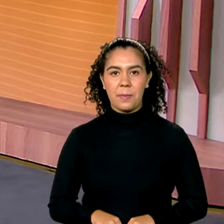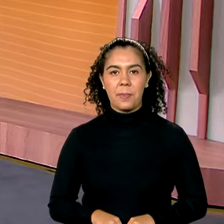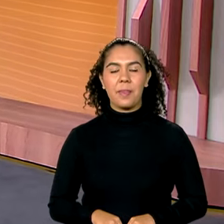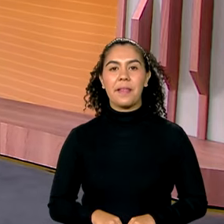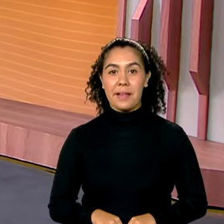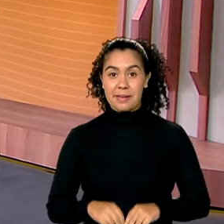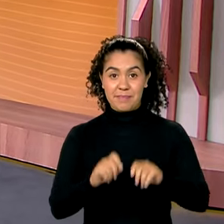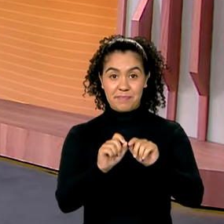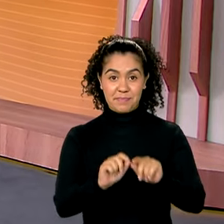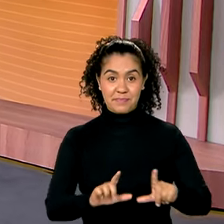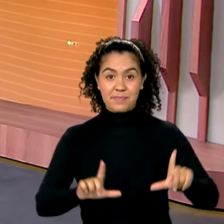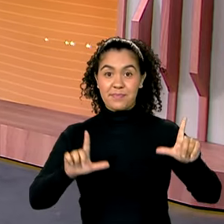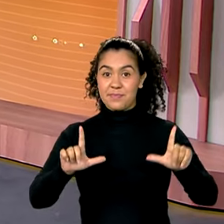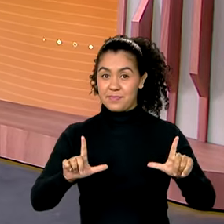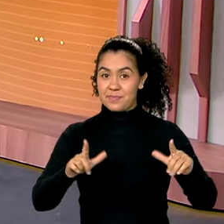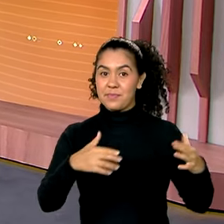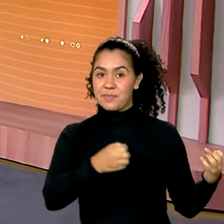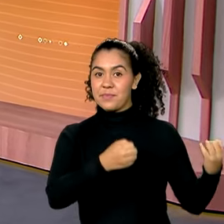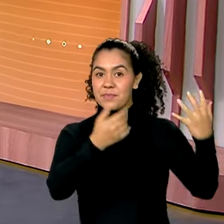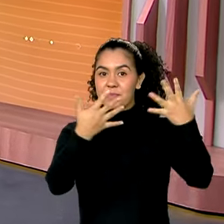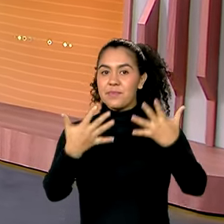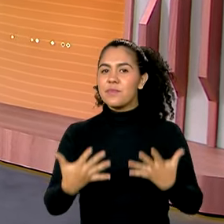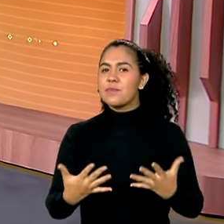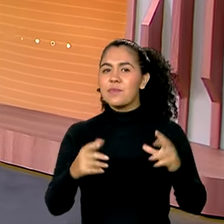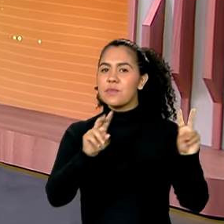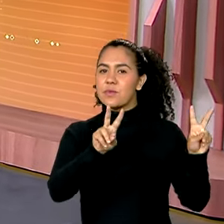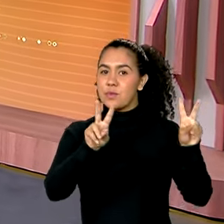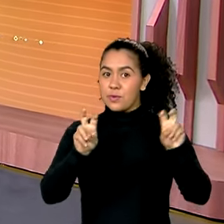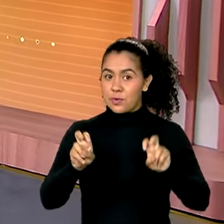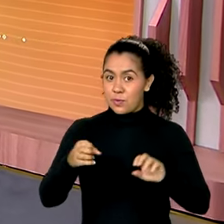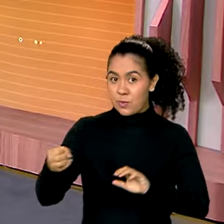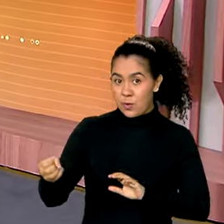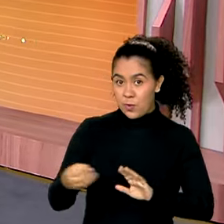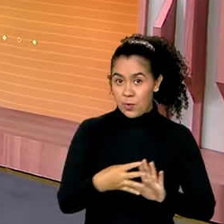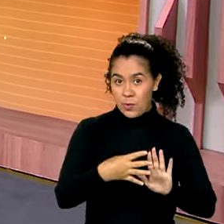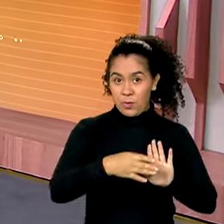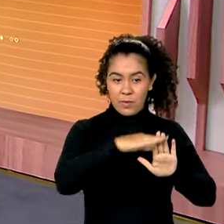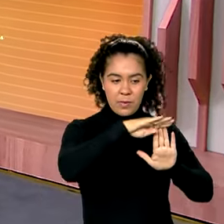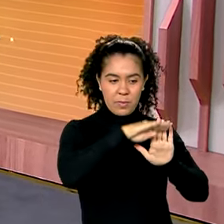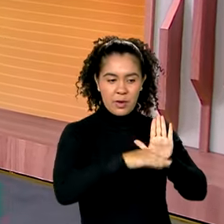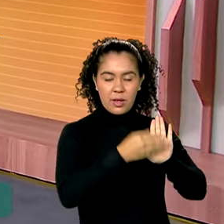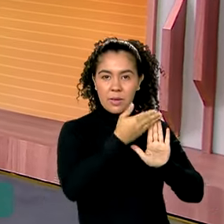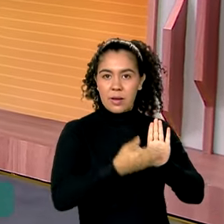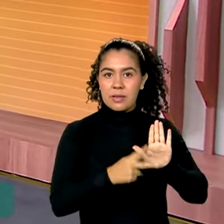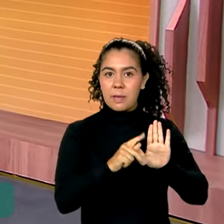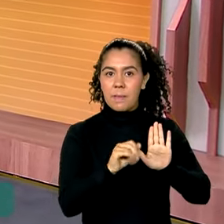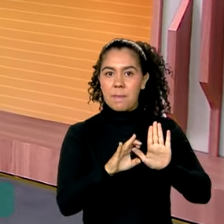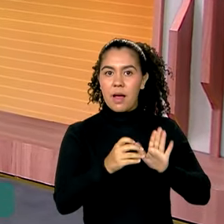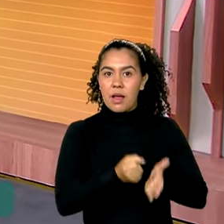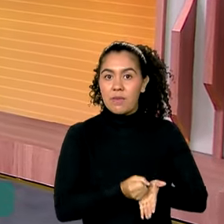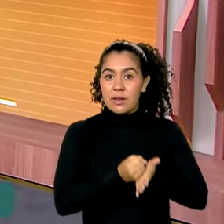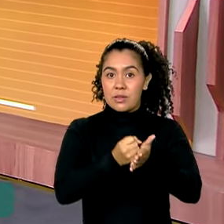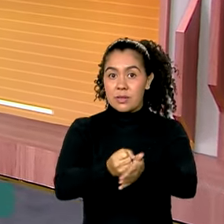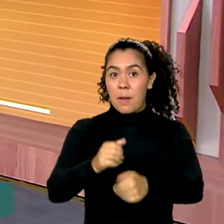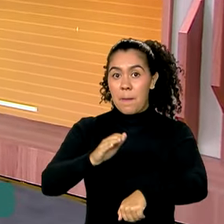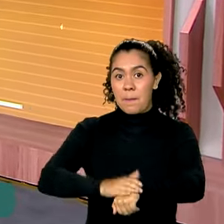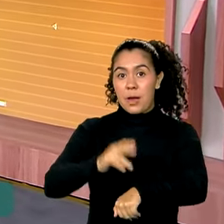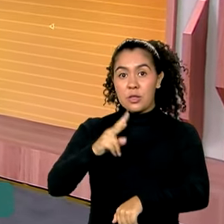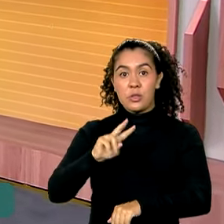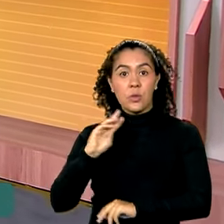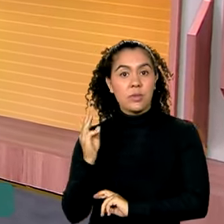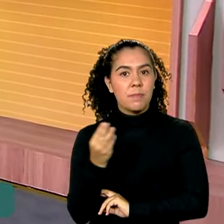estamos de volta com o Brasil em dia para contar que o novo PAC vai beneficiar mais de 2 milhões de gestantes